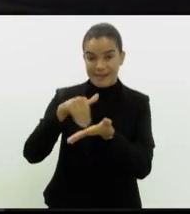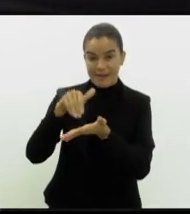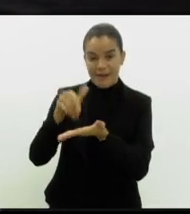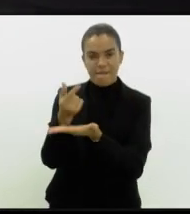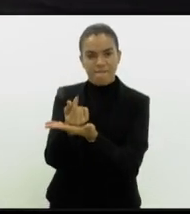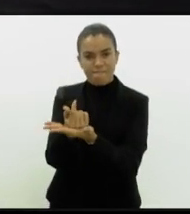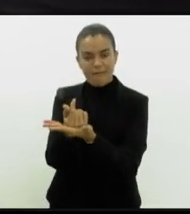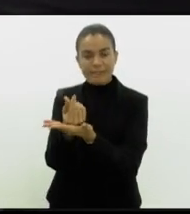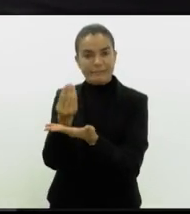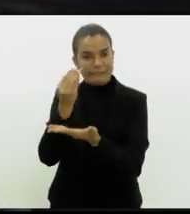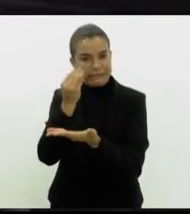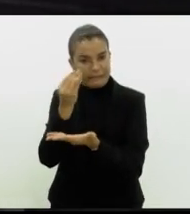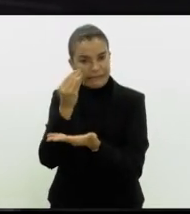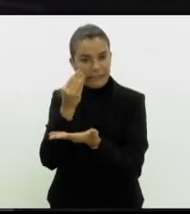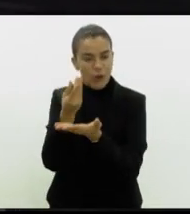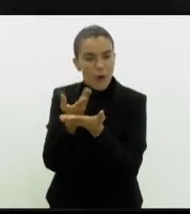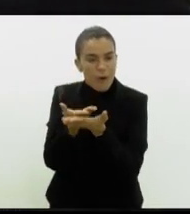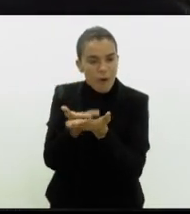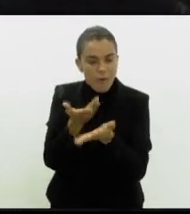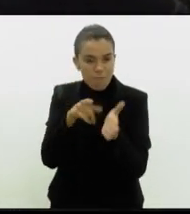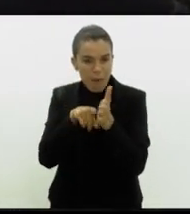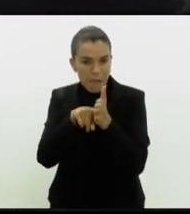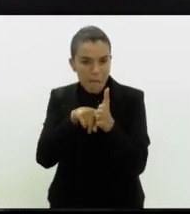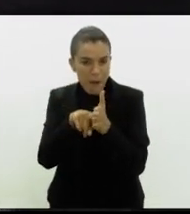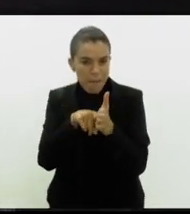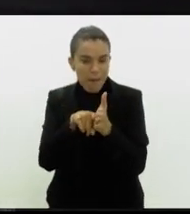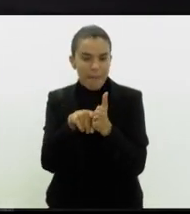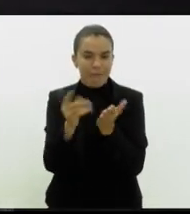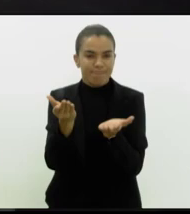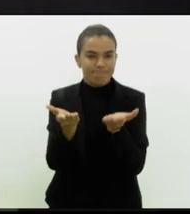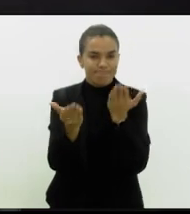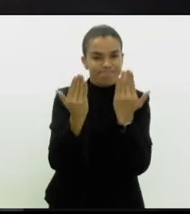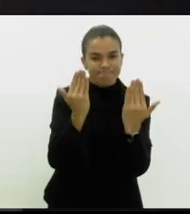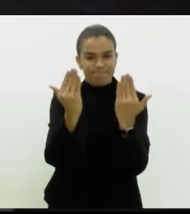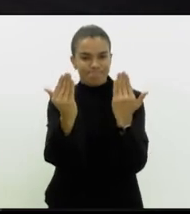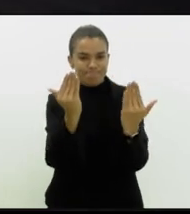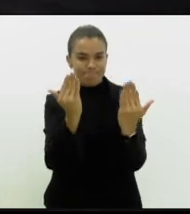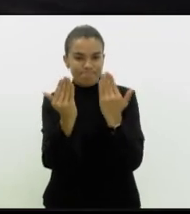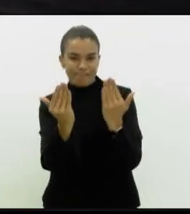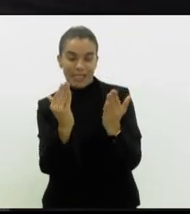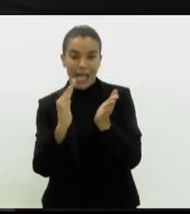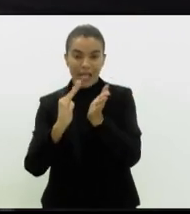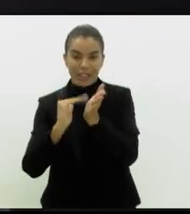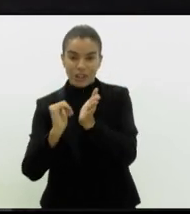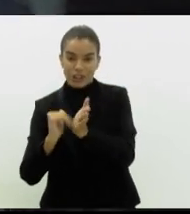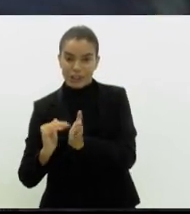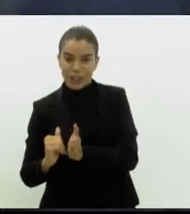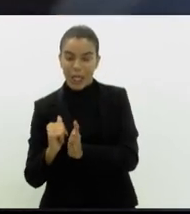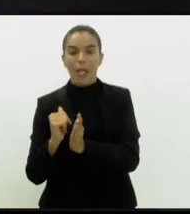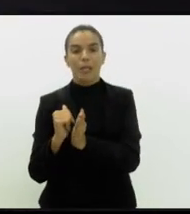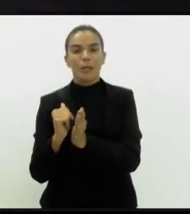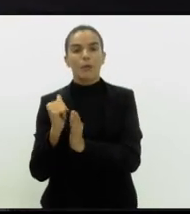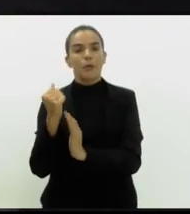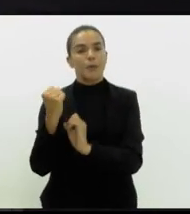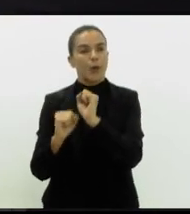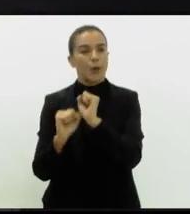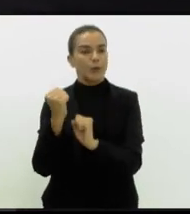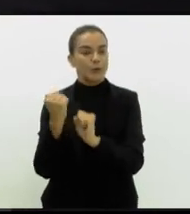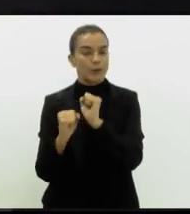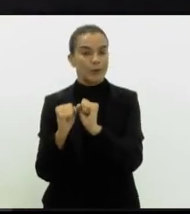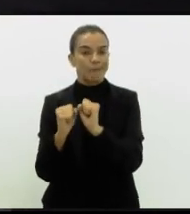fazer um estudo para medir os impactos da retirada desses produtos da substituição tributária,